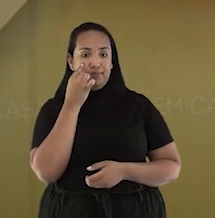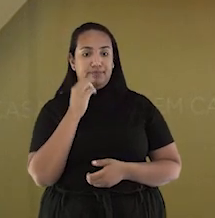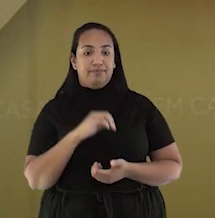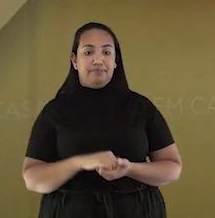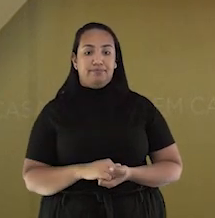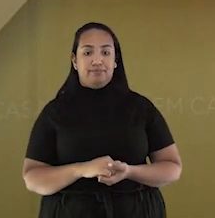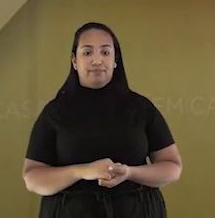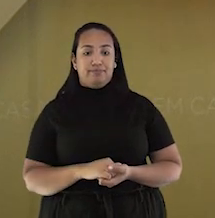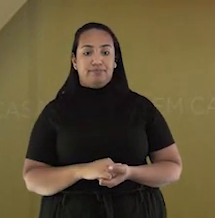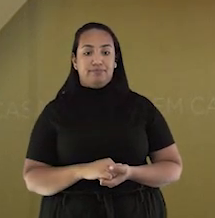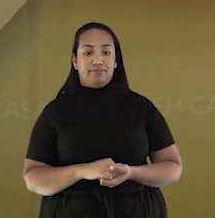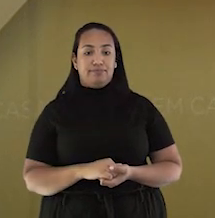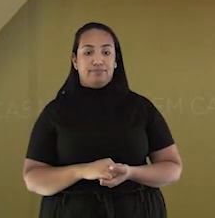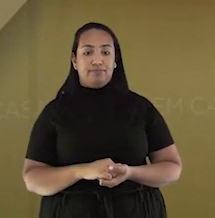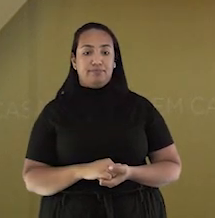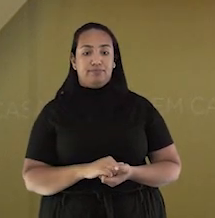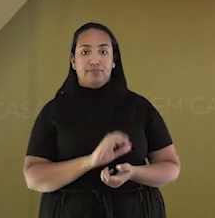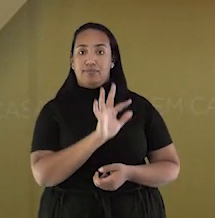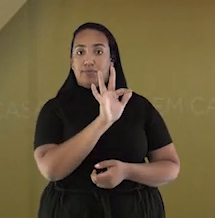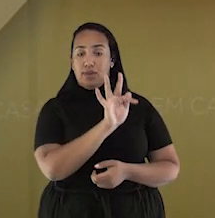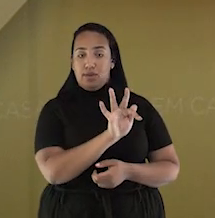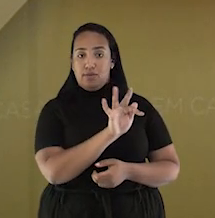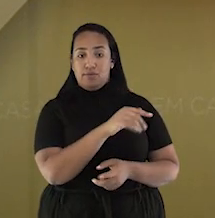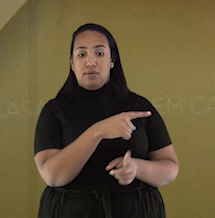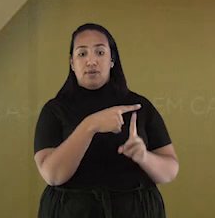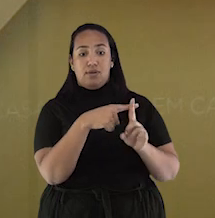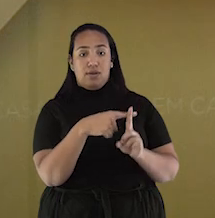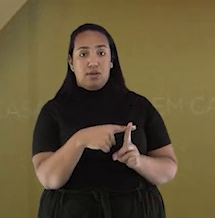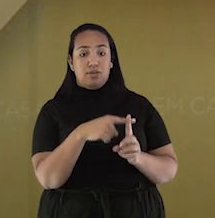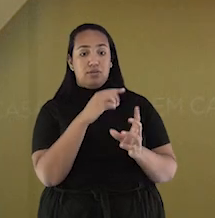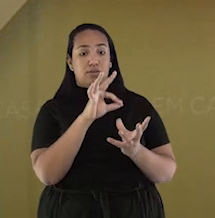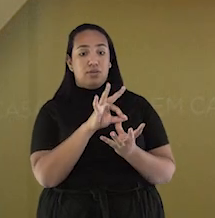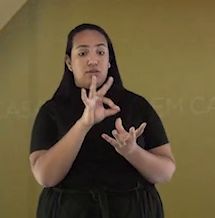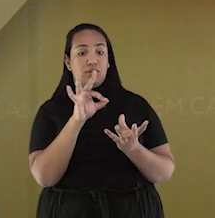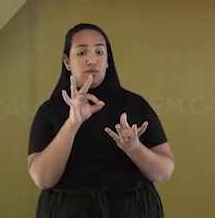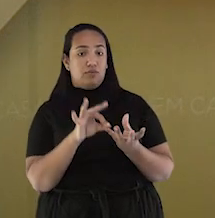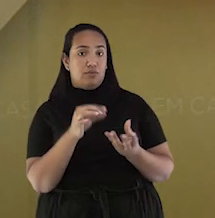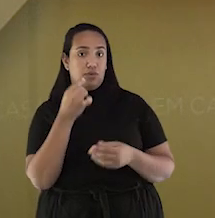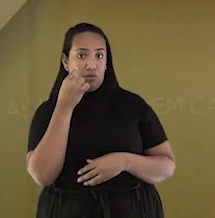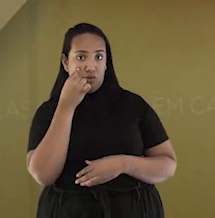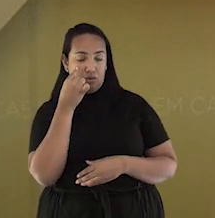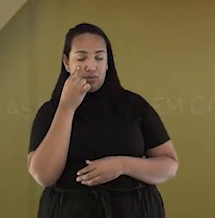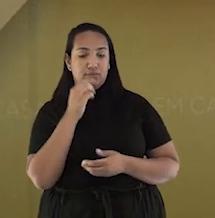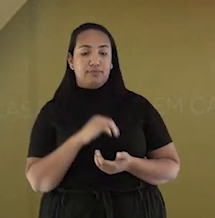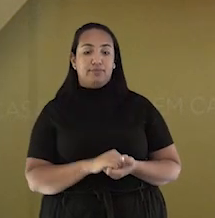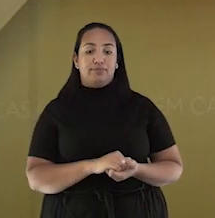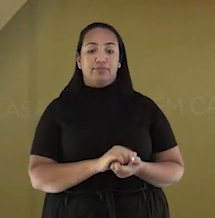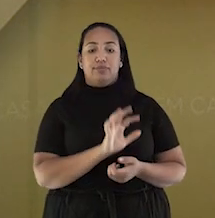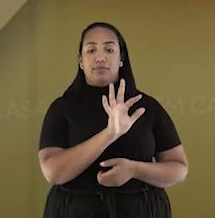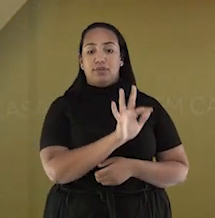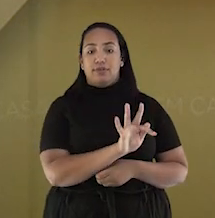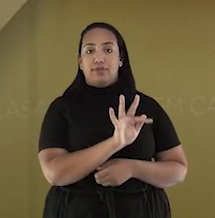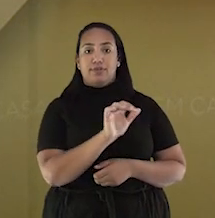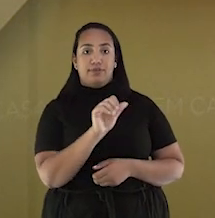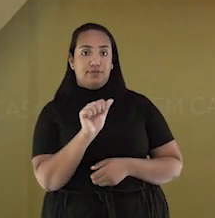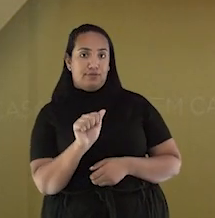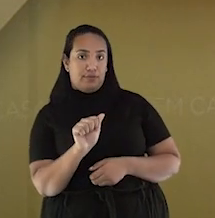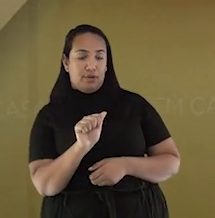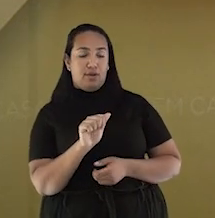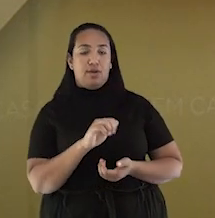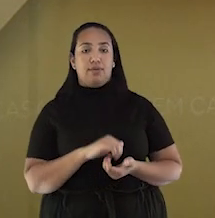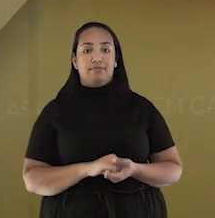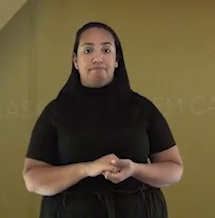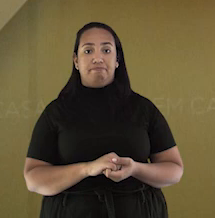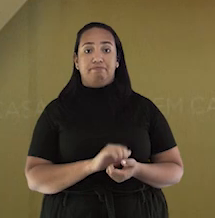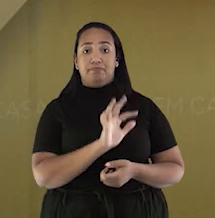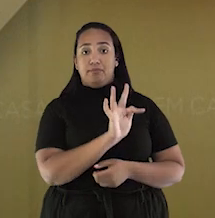Assim, a letra F mais as vogais, fica F mais A, Fá.